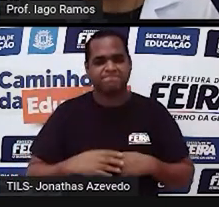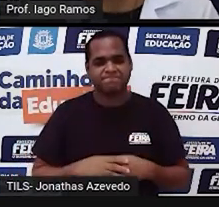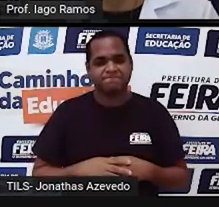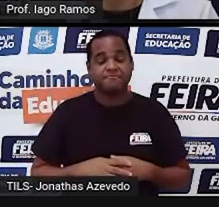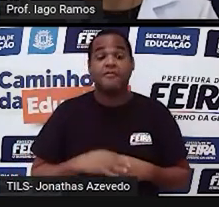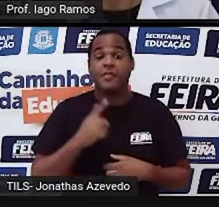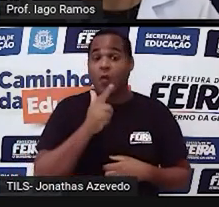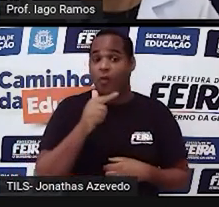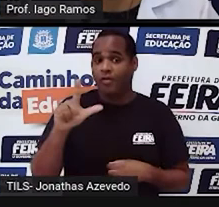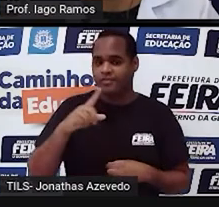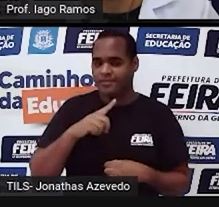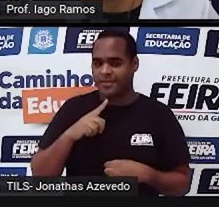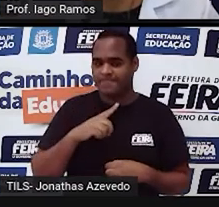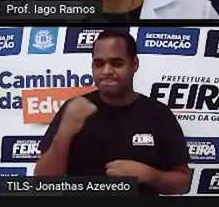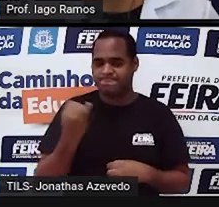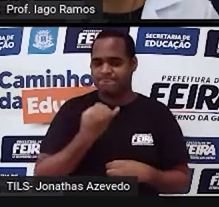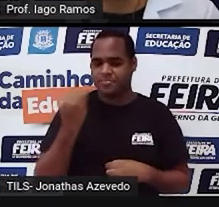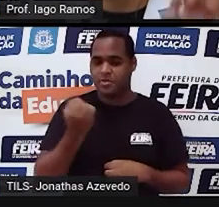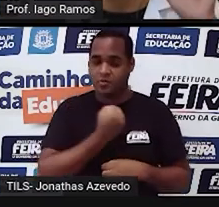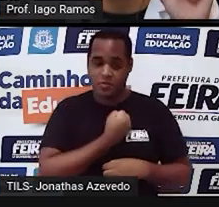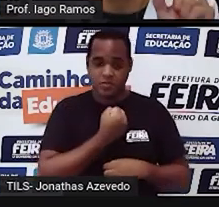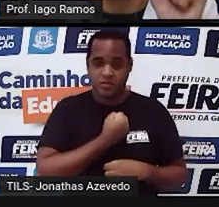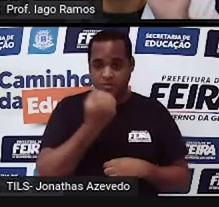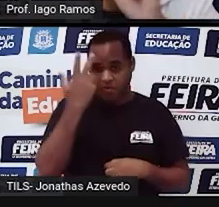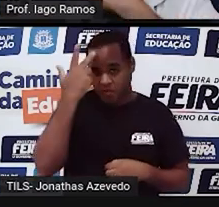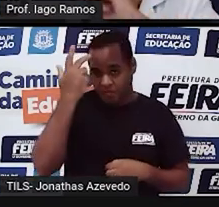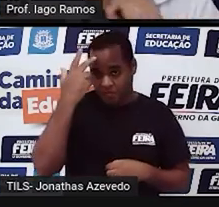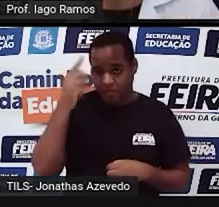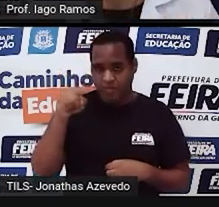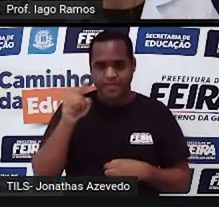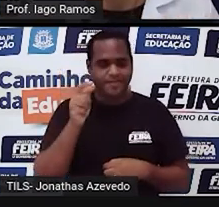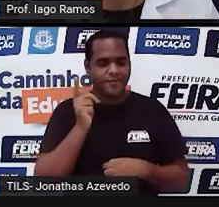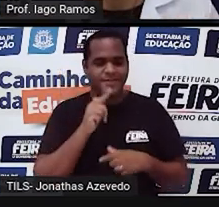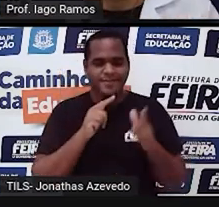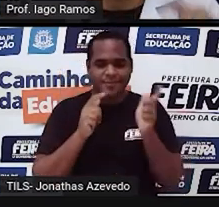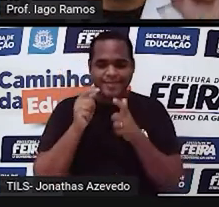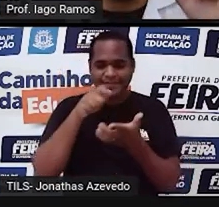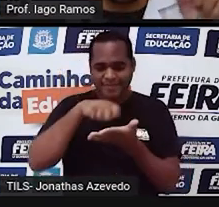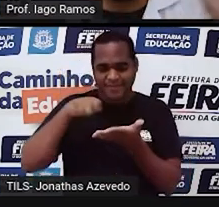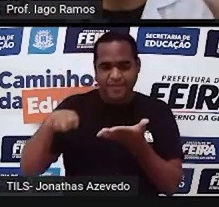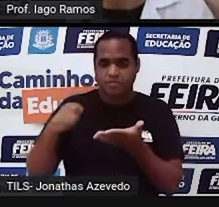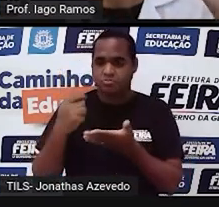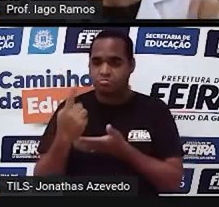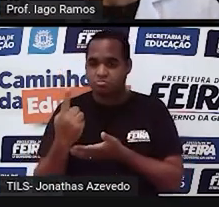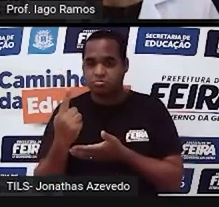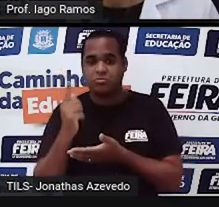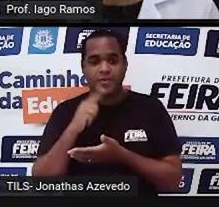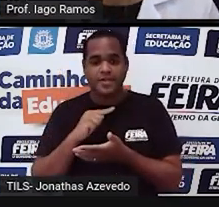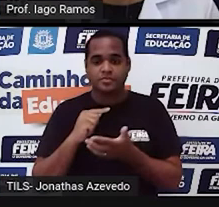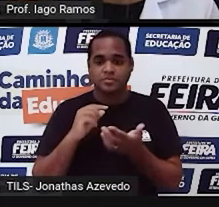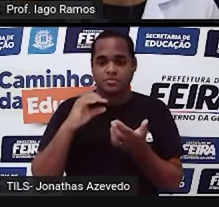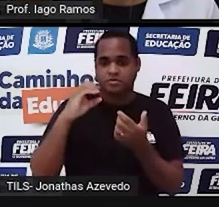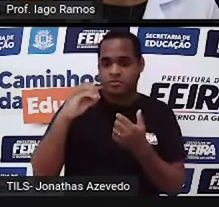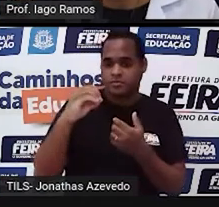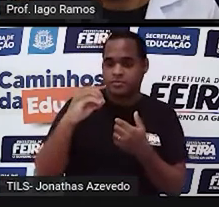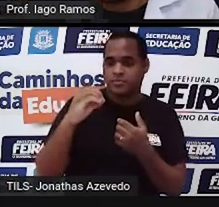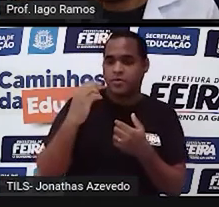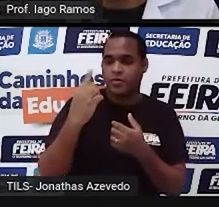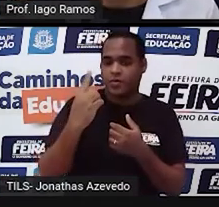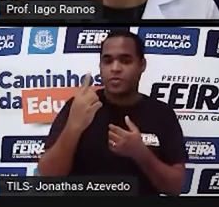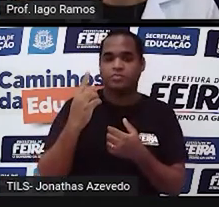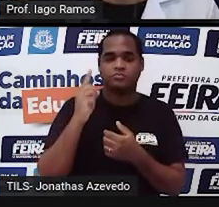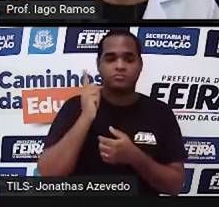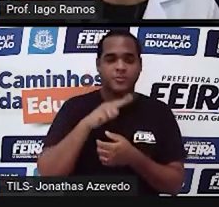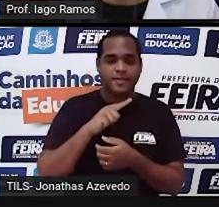detalhe é que, com os números naturais, a gente consegue escrever um por um. O zero. Depois do zero, vem o um.